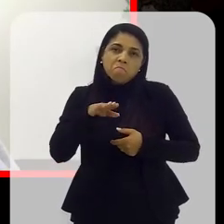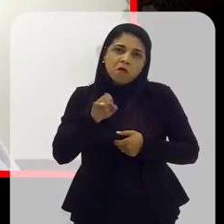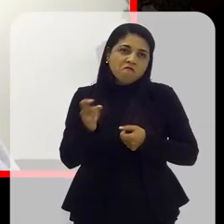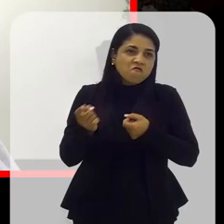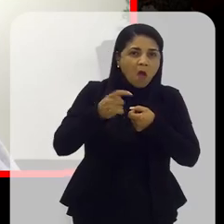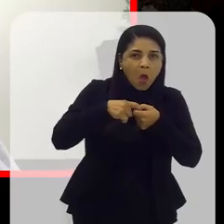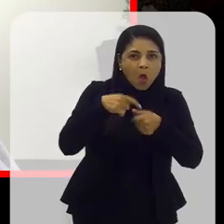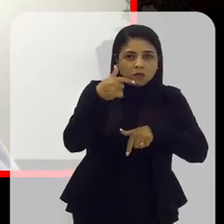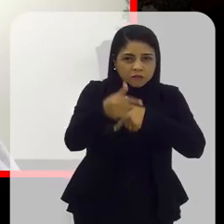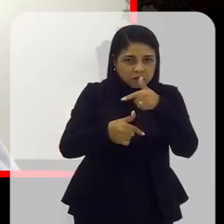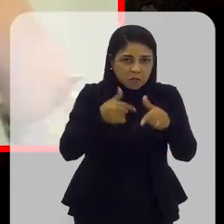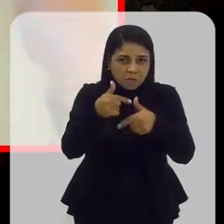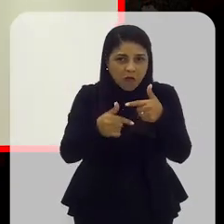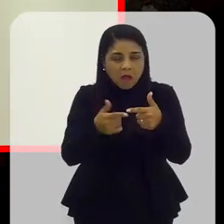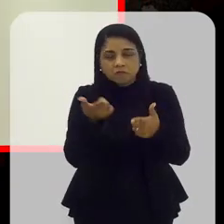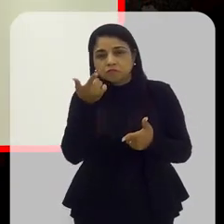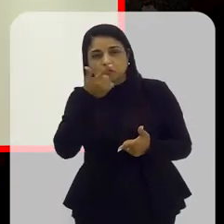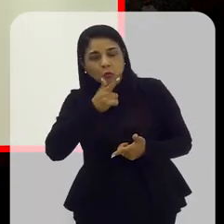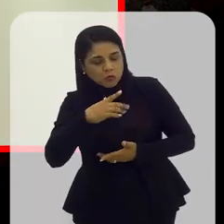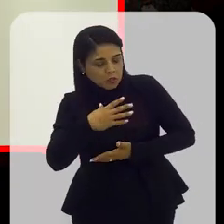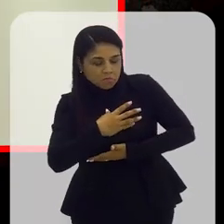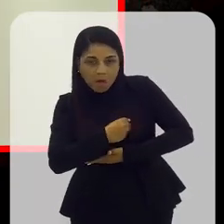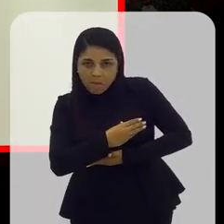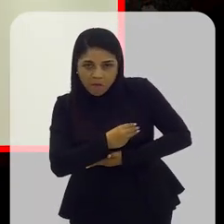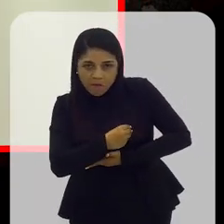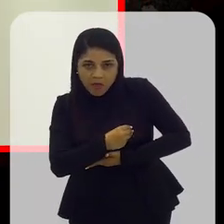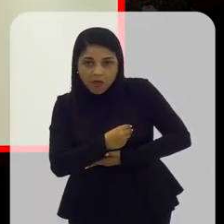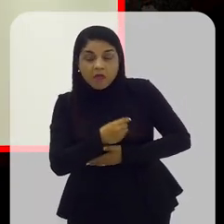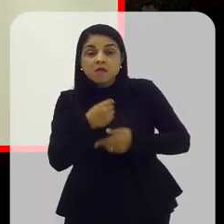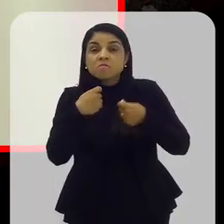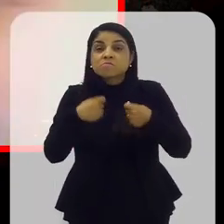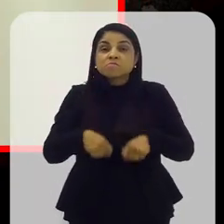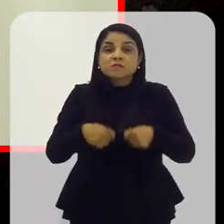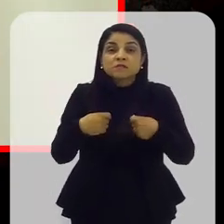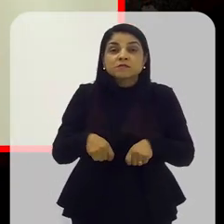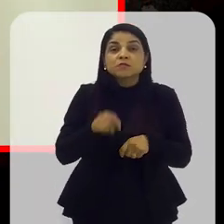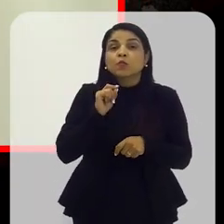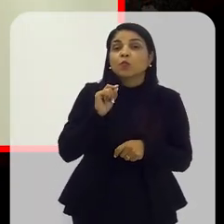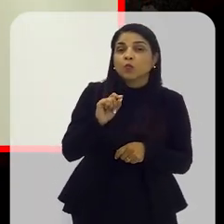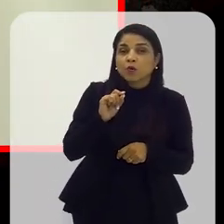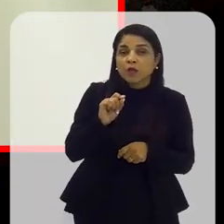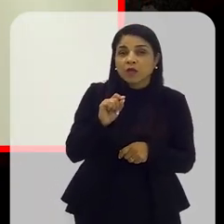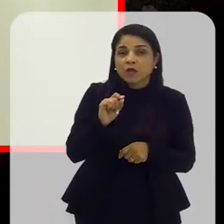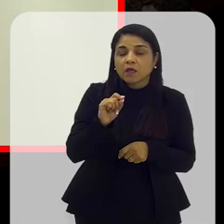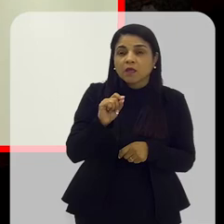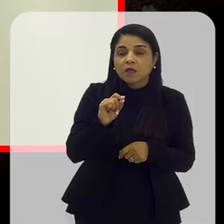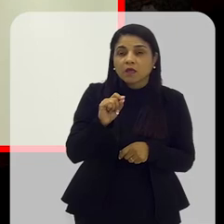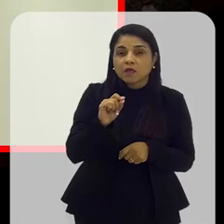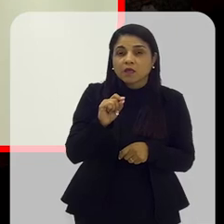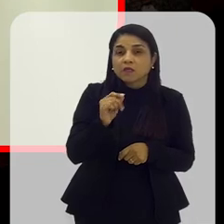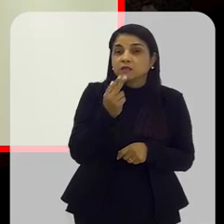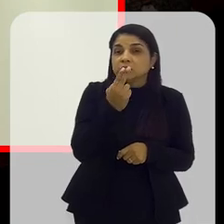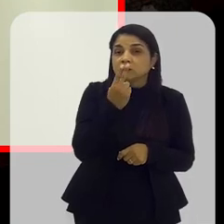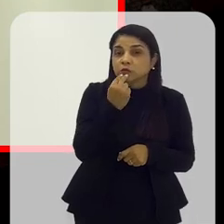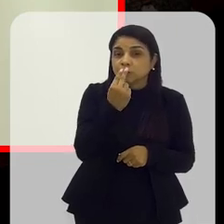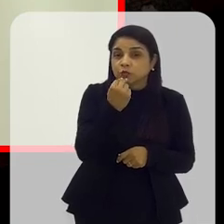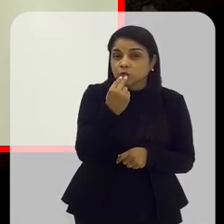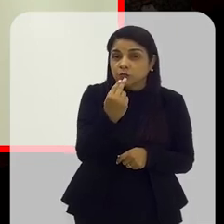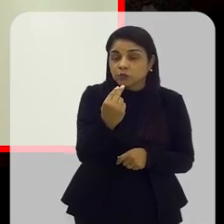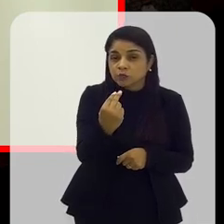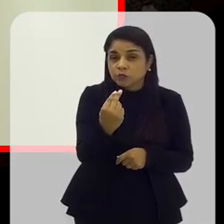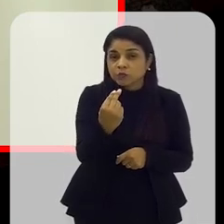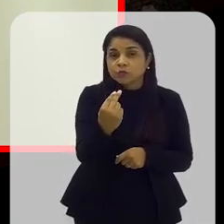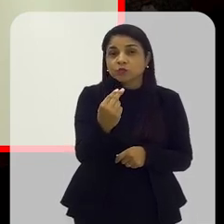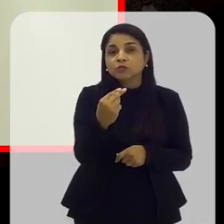volte a trabalhar, ou que não consiga manter o aleitamento materno, é preciso fornecer fontes de